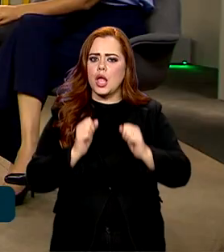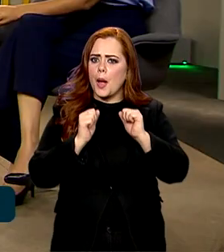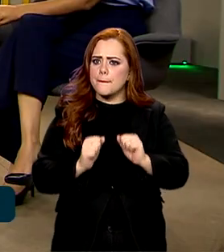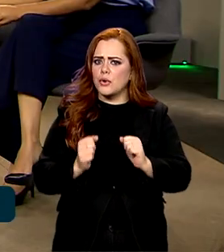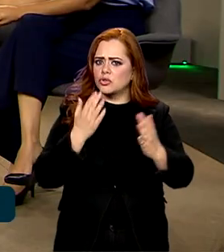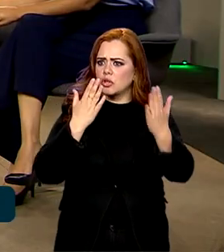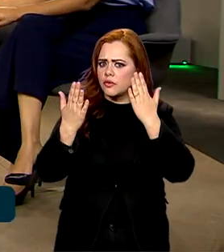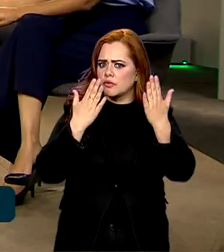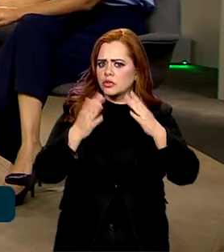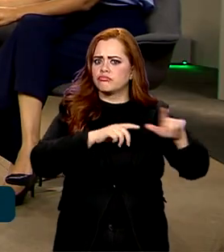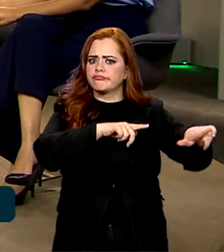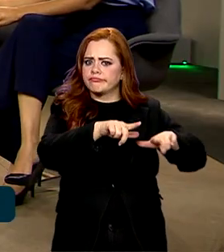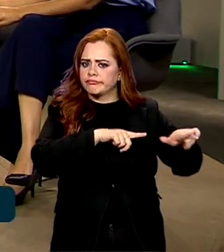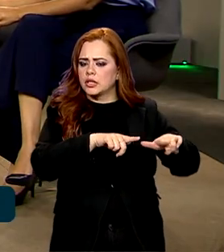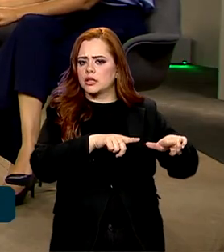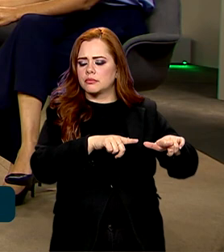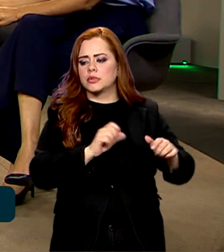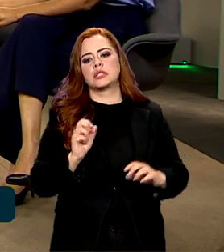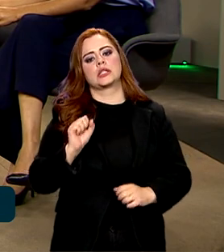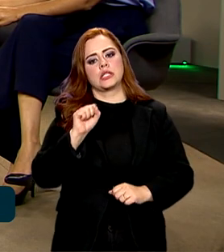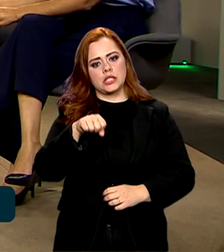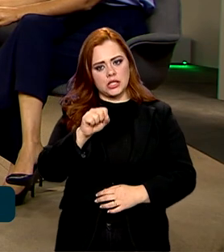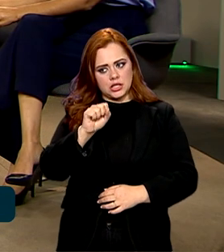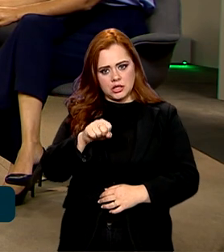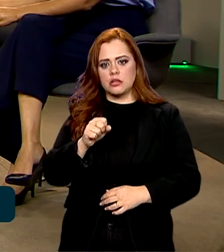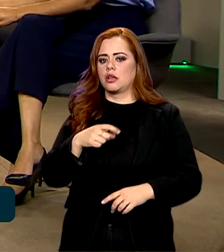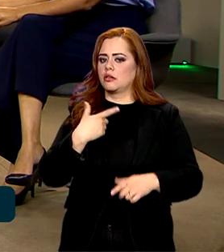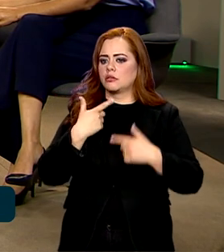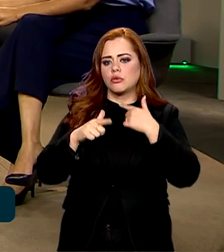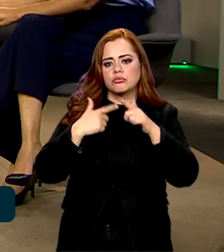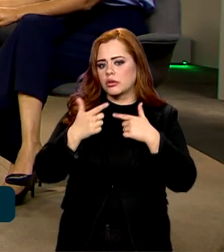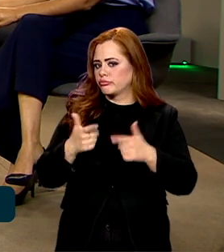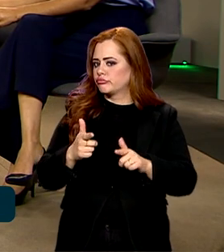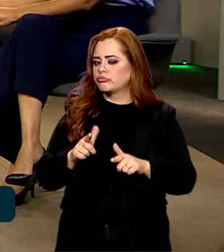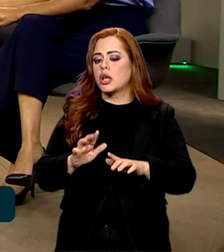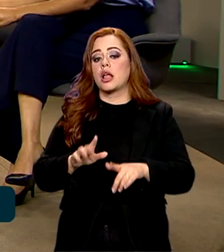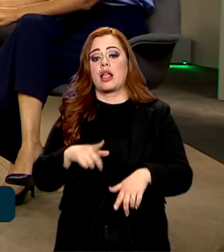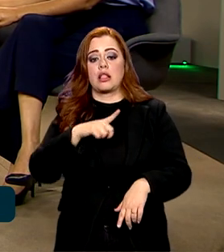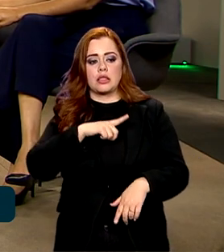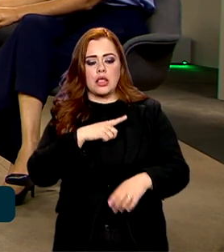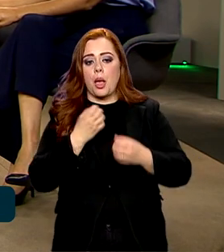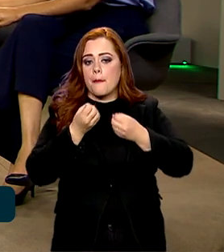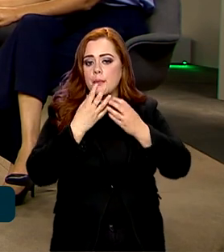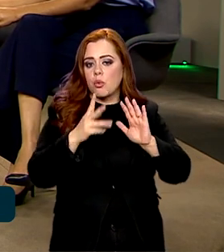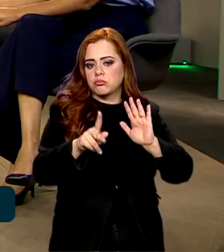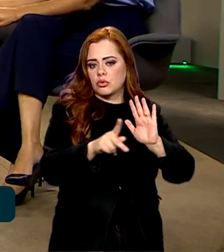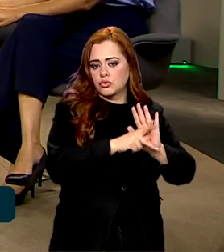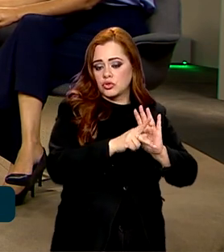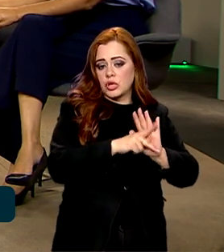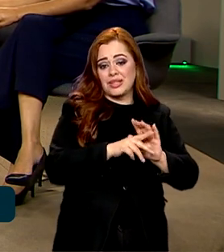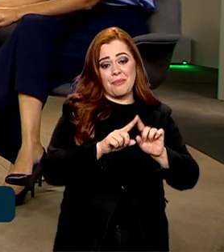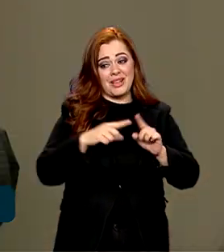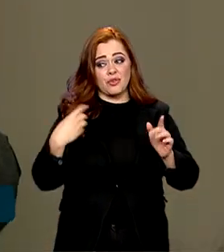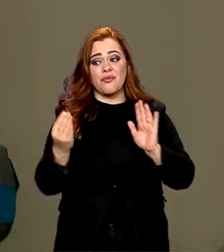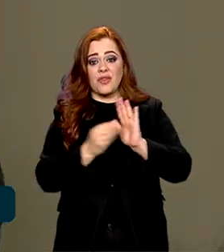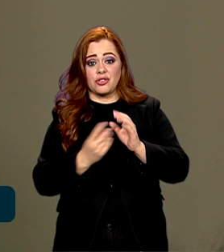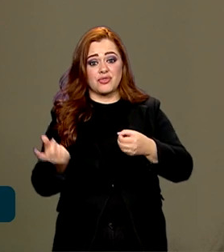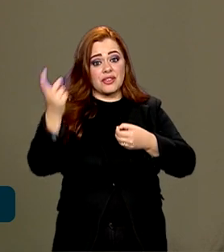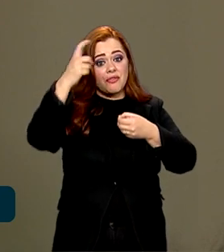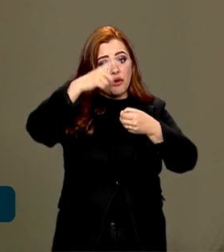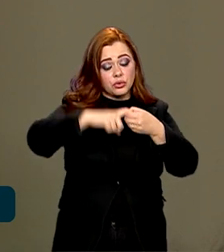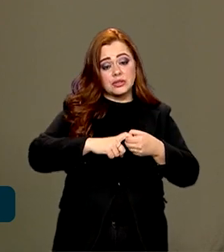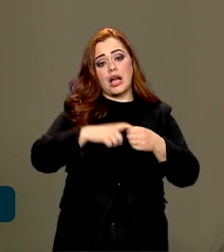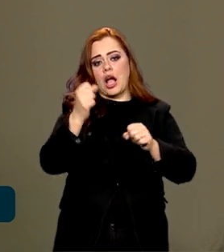em empregos, professor? Não tem a dúvida, né? Você tem bons projetos, né? Só o fato de você retomar